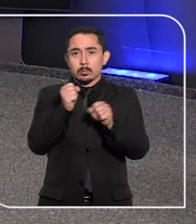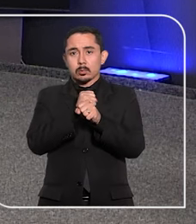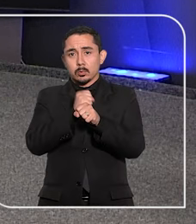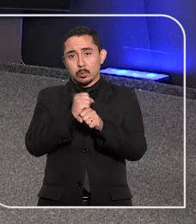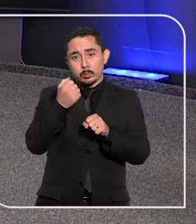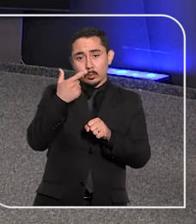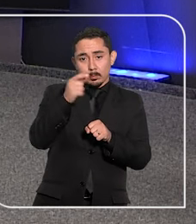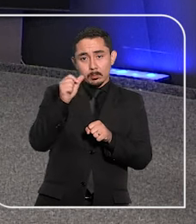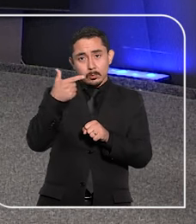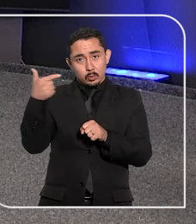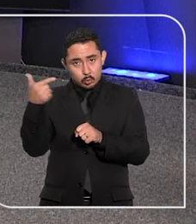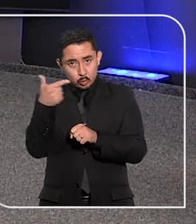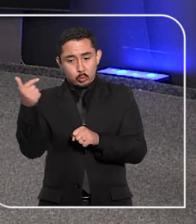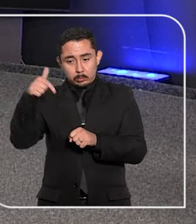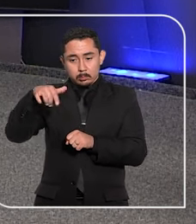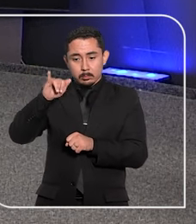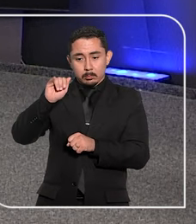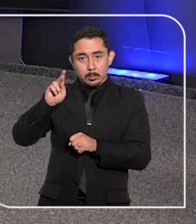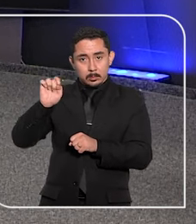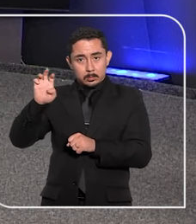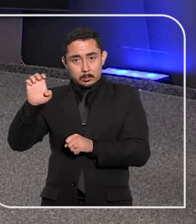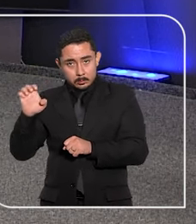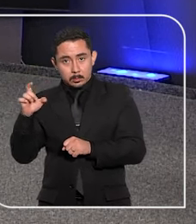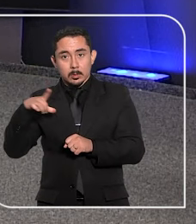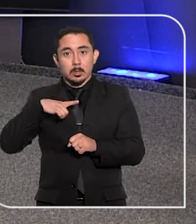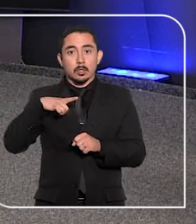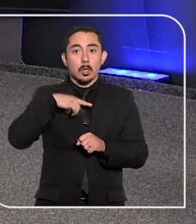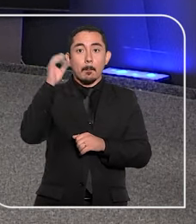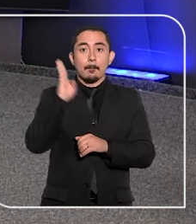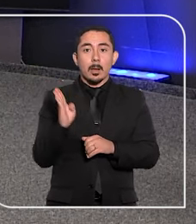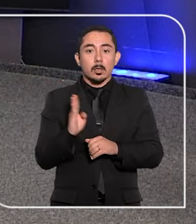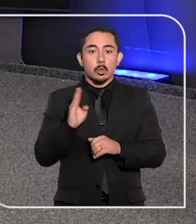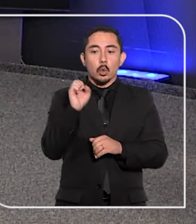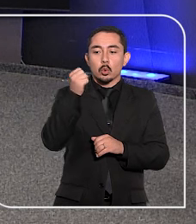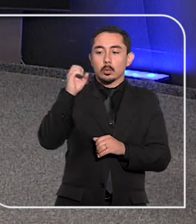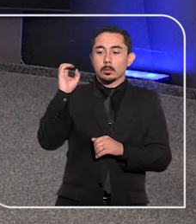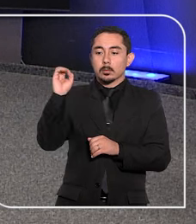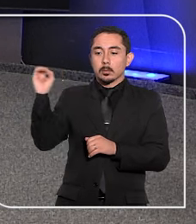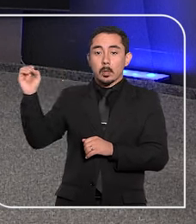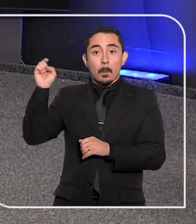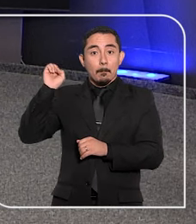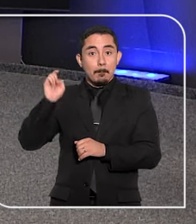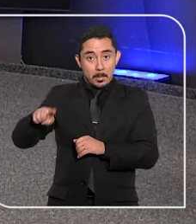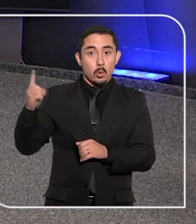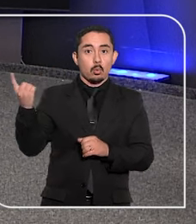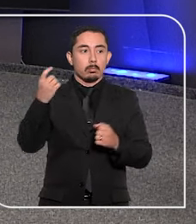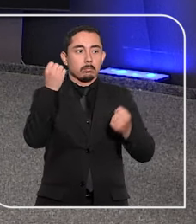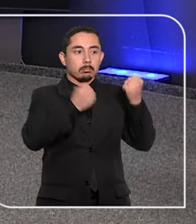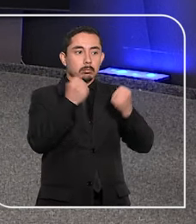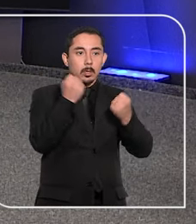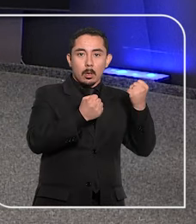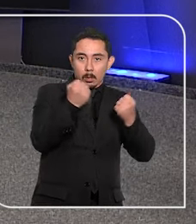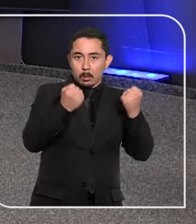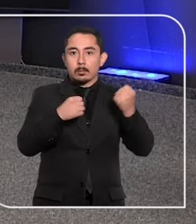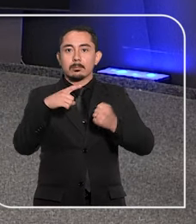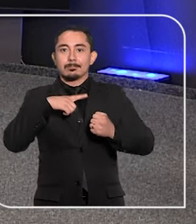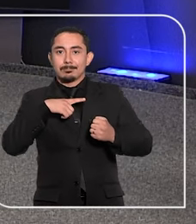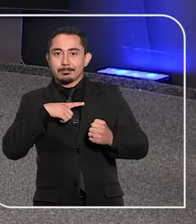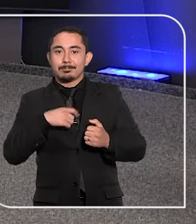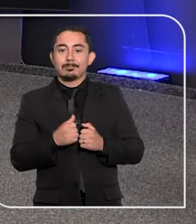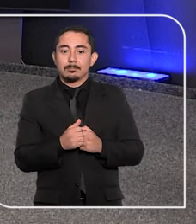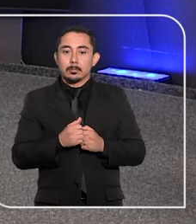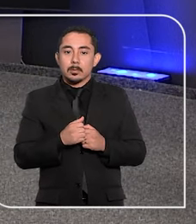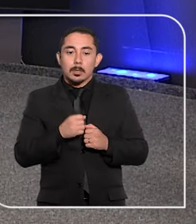de 2022 do IBGE mostram que o Brasil tinha quase 800 mil motoristas de aplicativo, o que representa cerca de